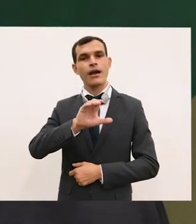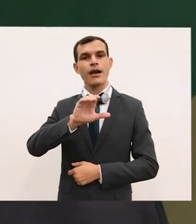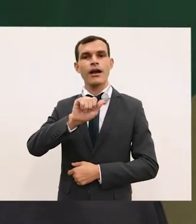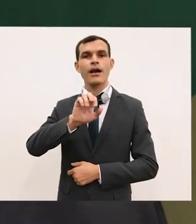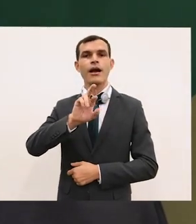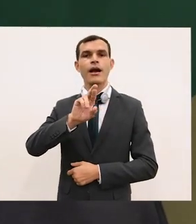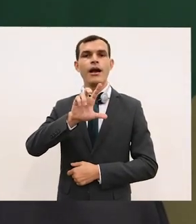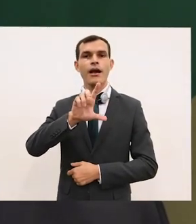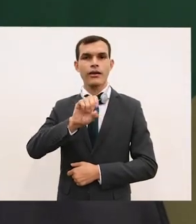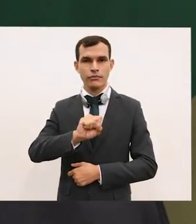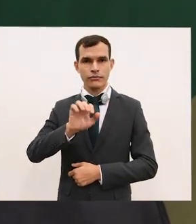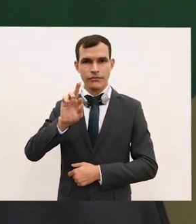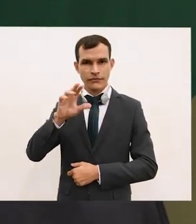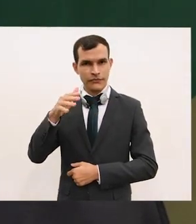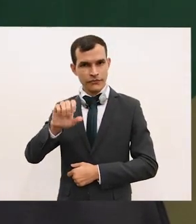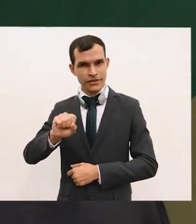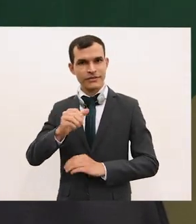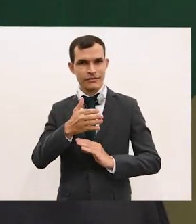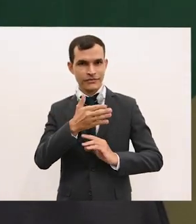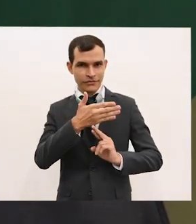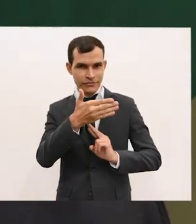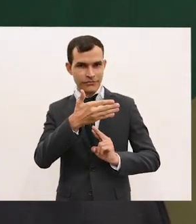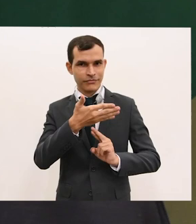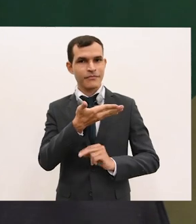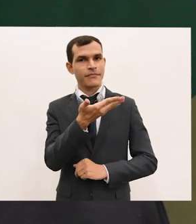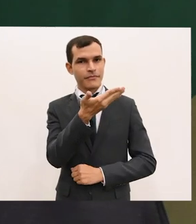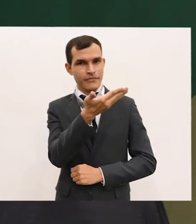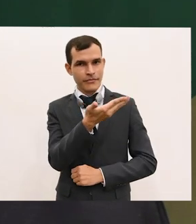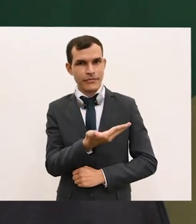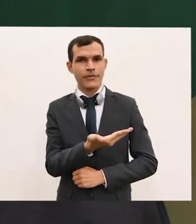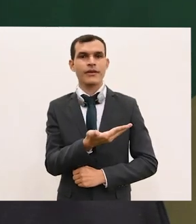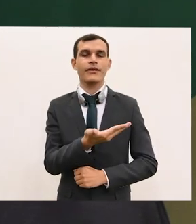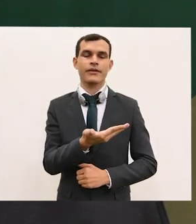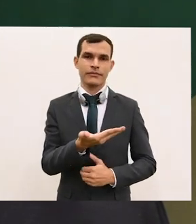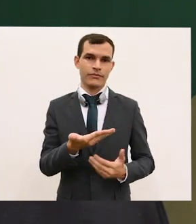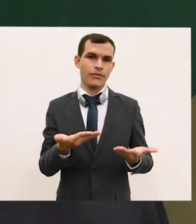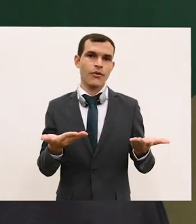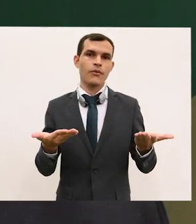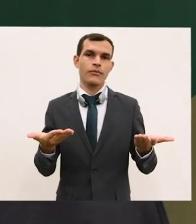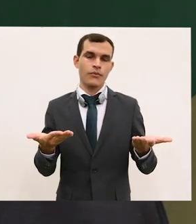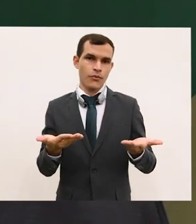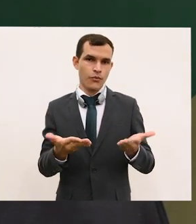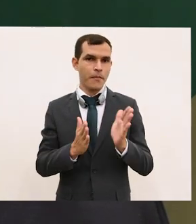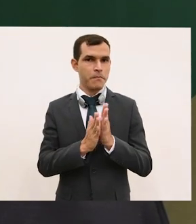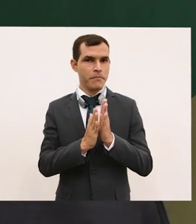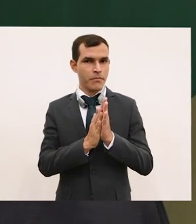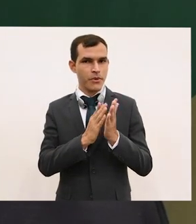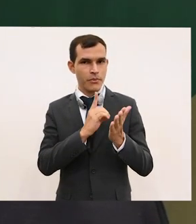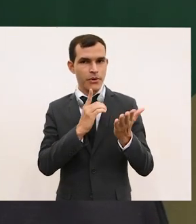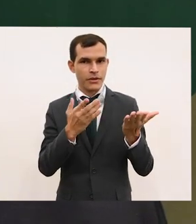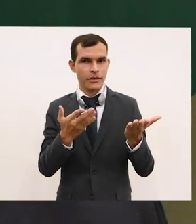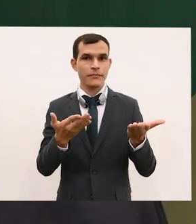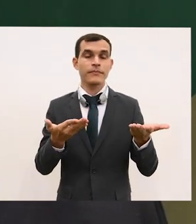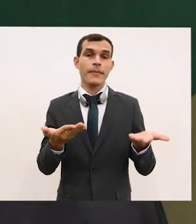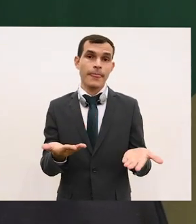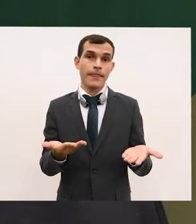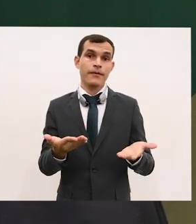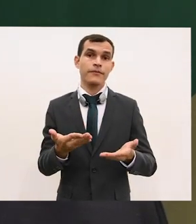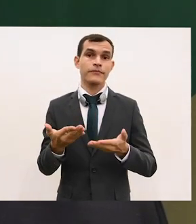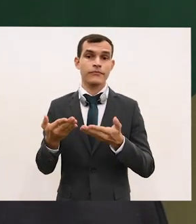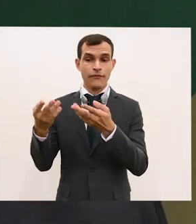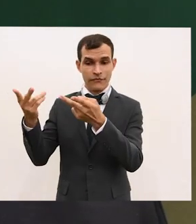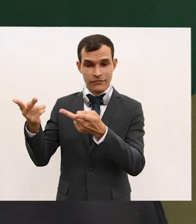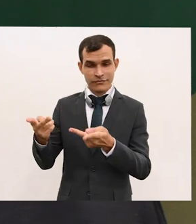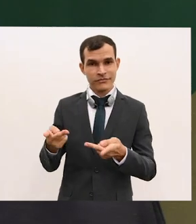um presente simbólico à visita oficial da diretora-geral do MC, e ele a